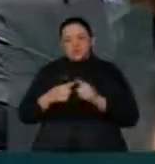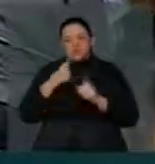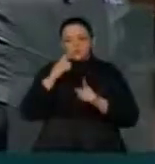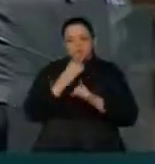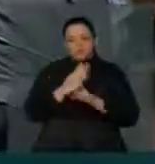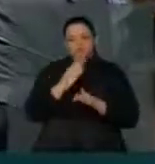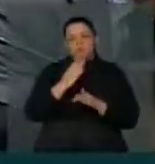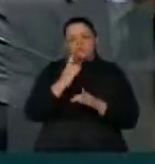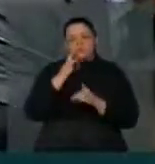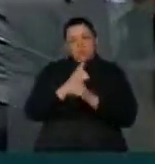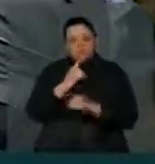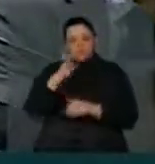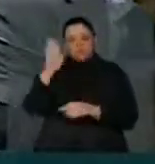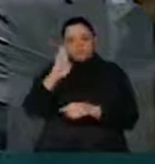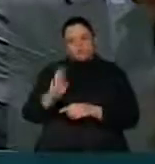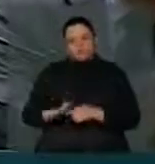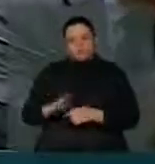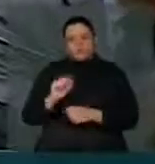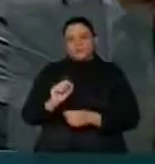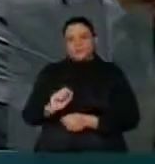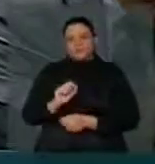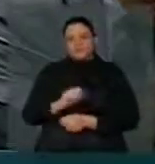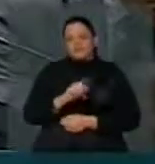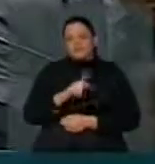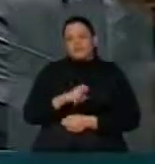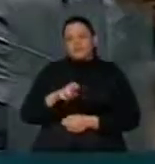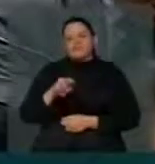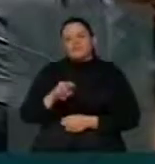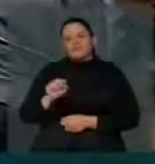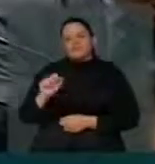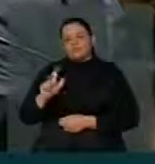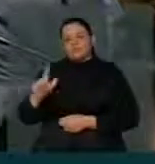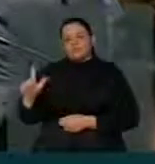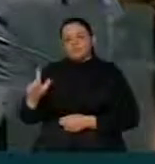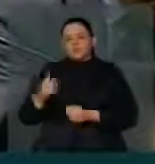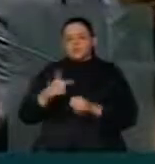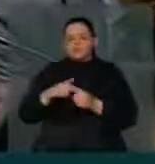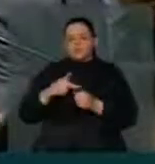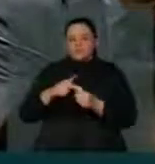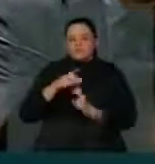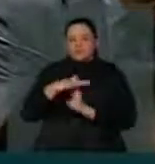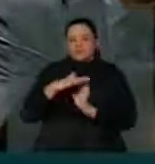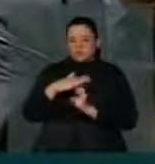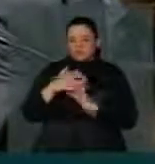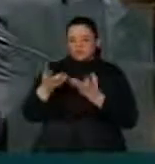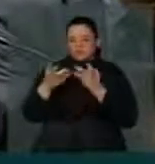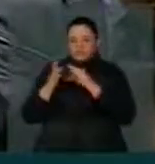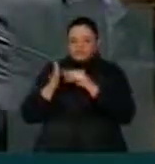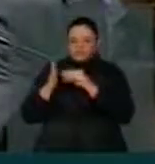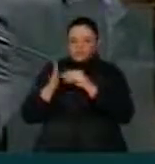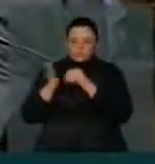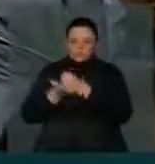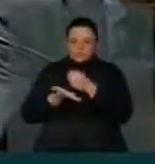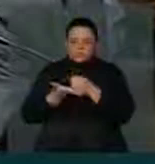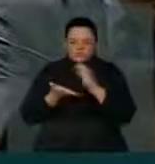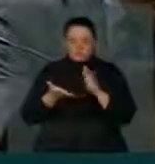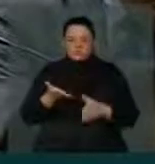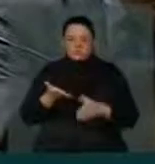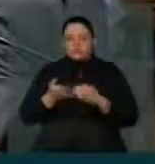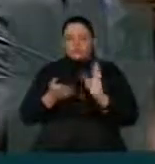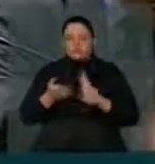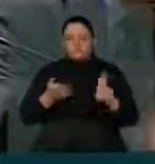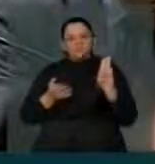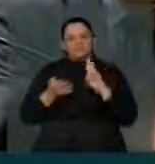grandes investimentos. E nós fizemos uma opção, inclusive a própria Petrobras, de contratação de um modelo já fartamente